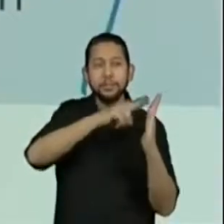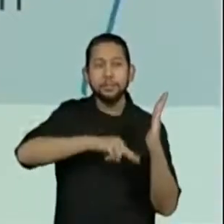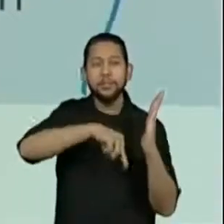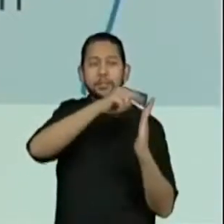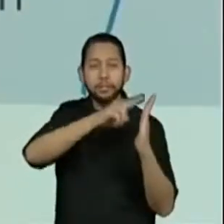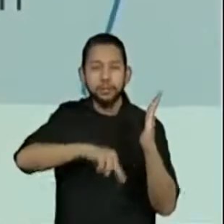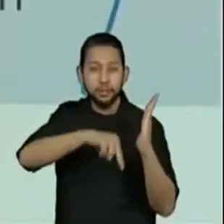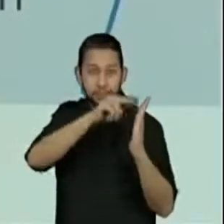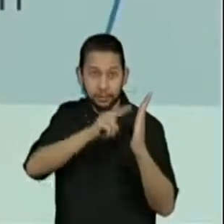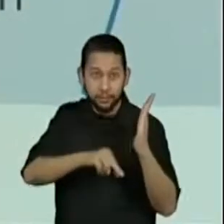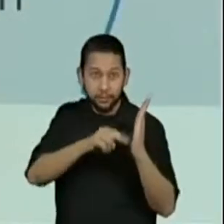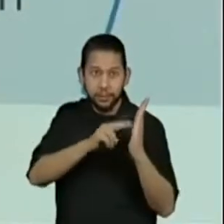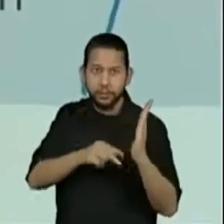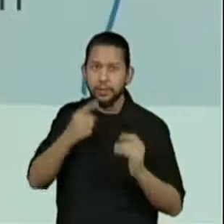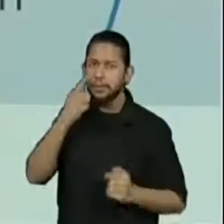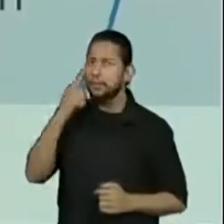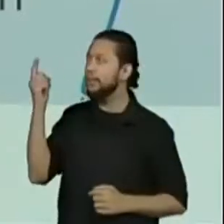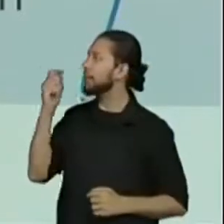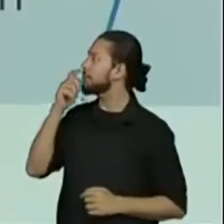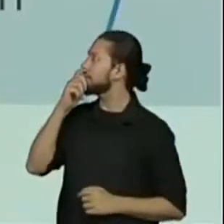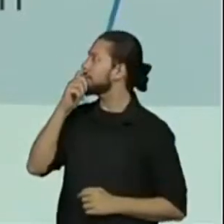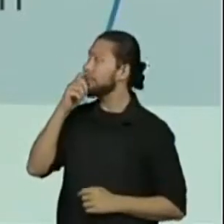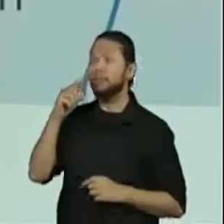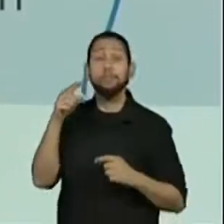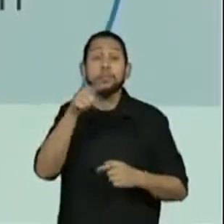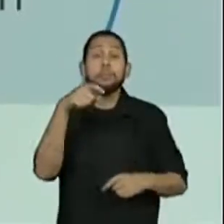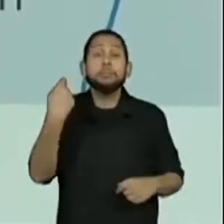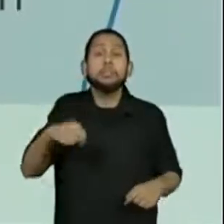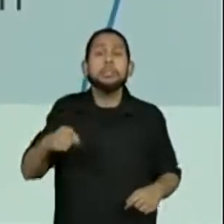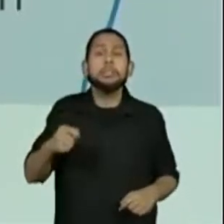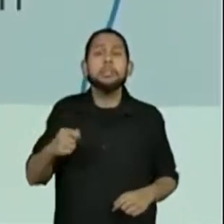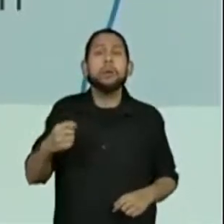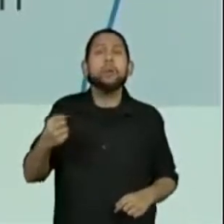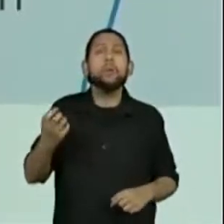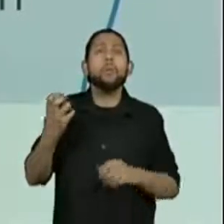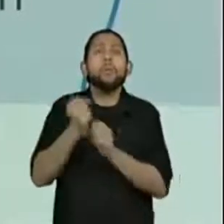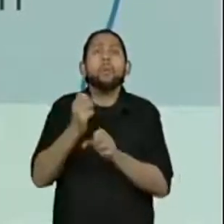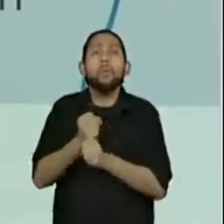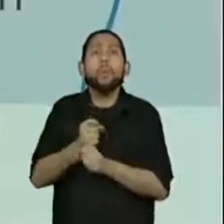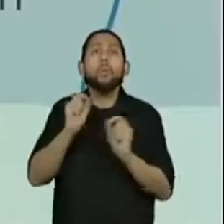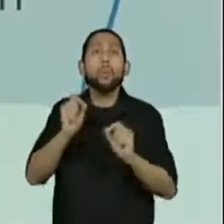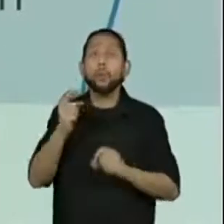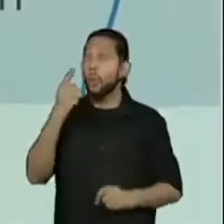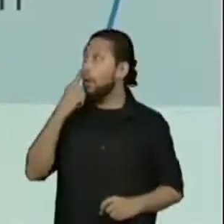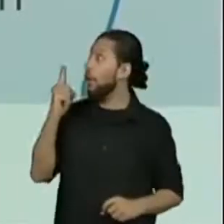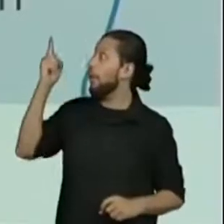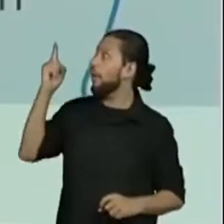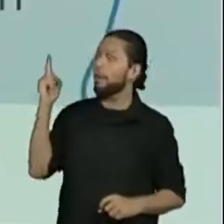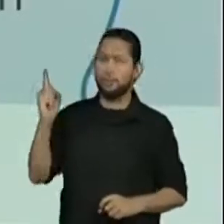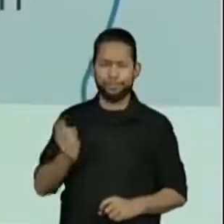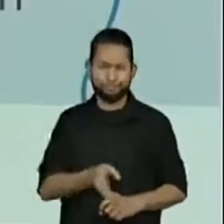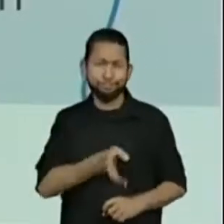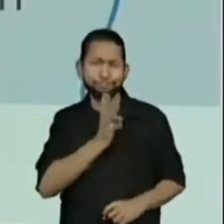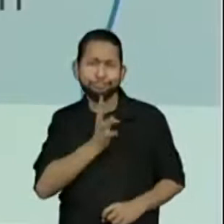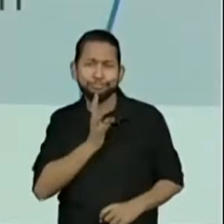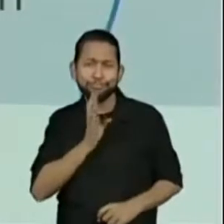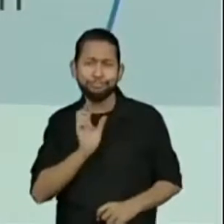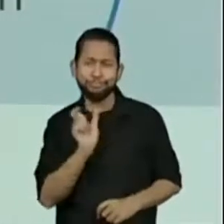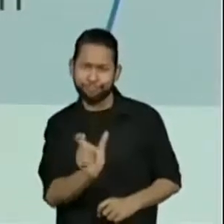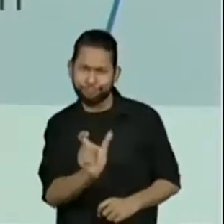desnecessárias. As informações que eu quero são as informações sobre dimensões, ok?